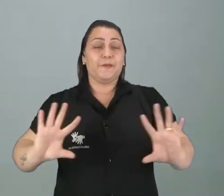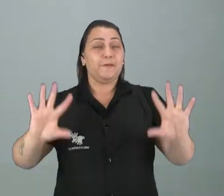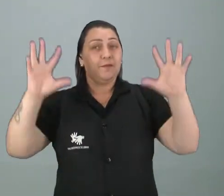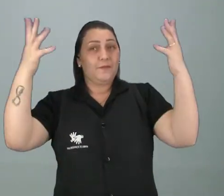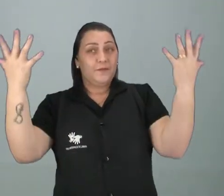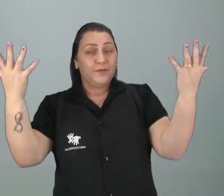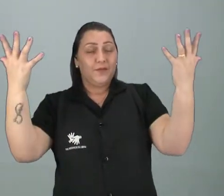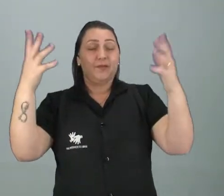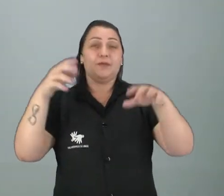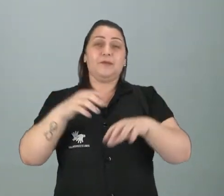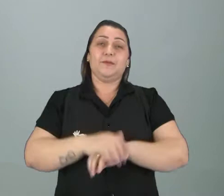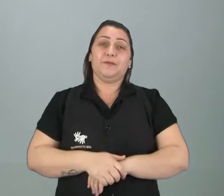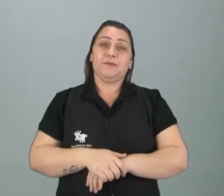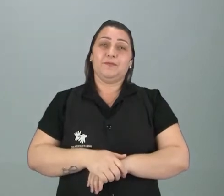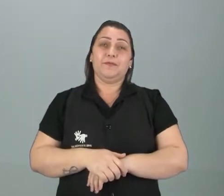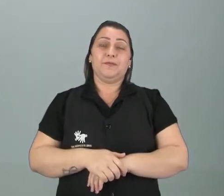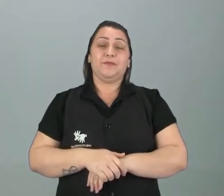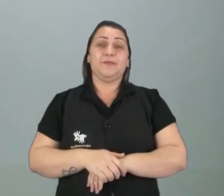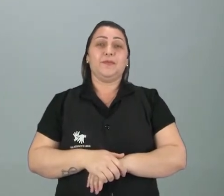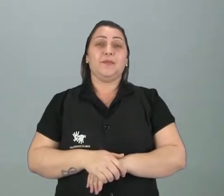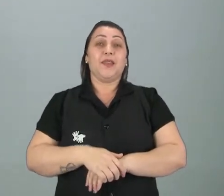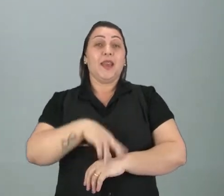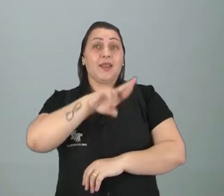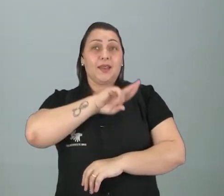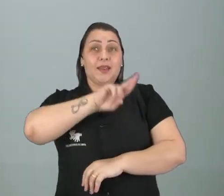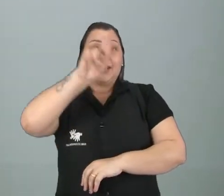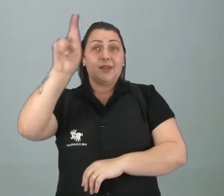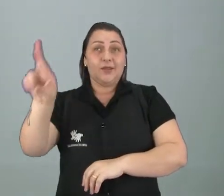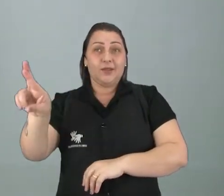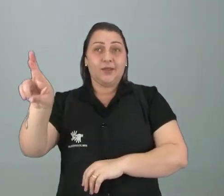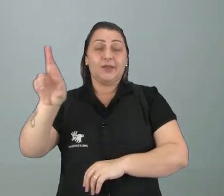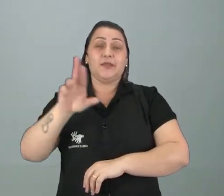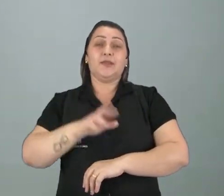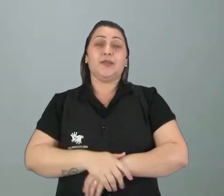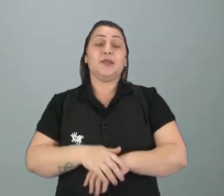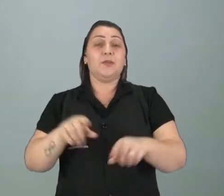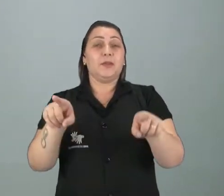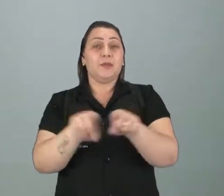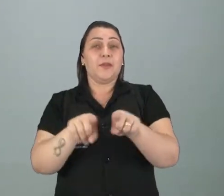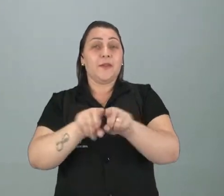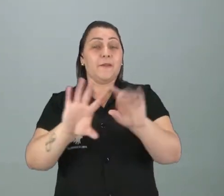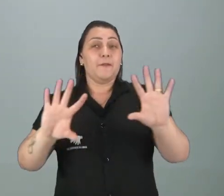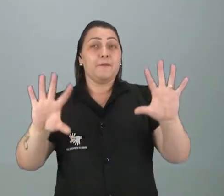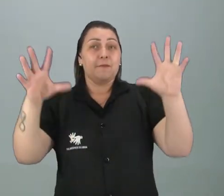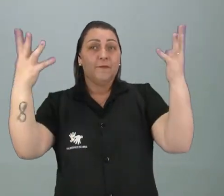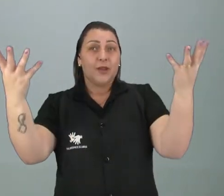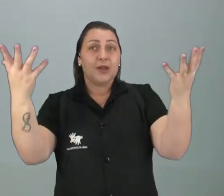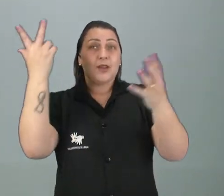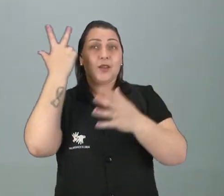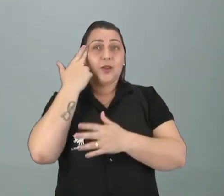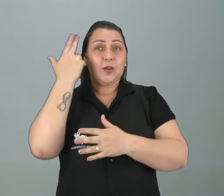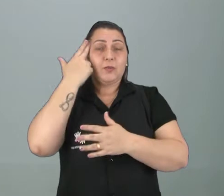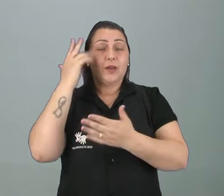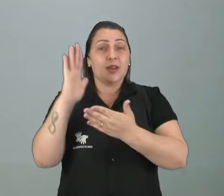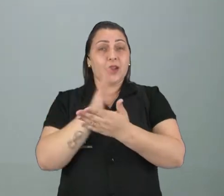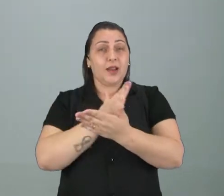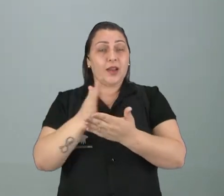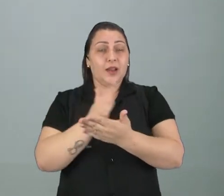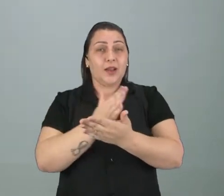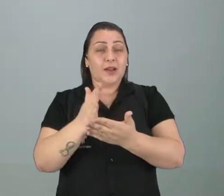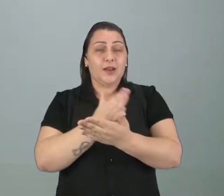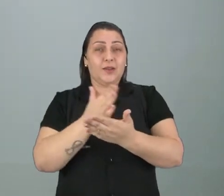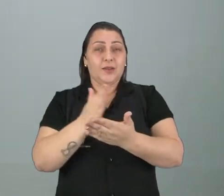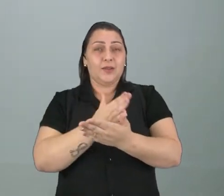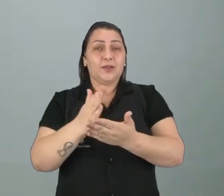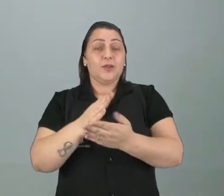Festas, e tanto festas religiosas, né? Como também festas para algumas coisas que nós vamos ver